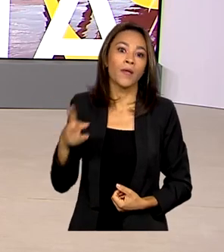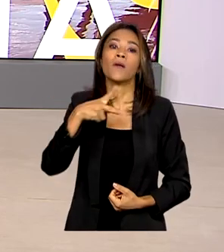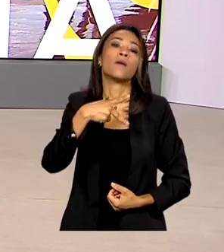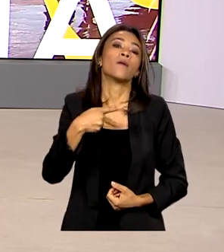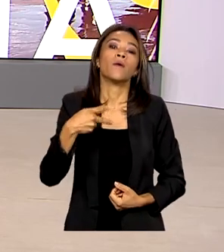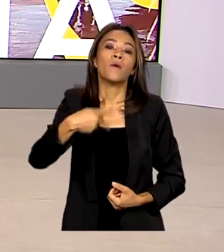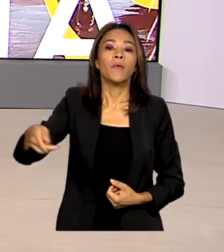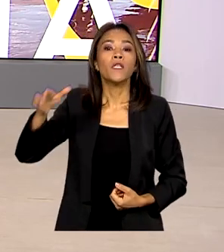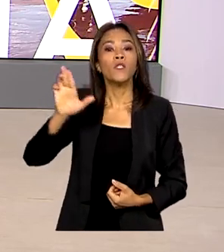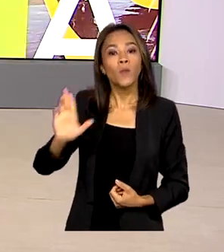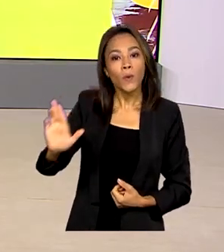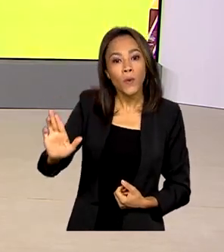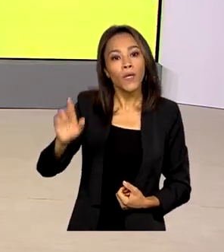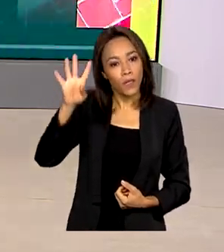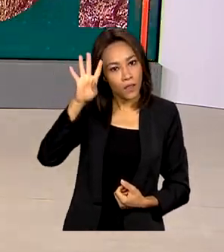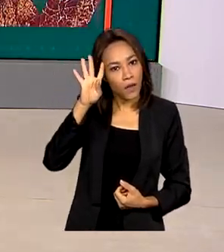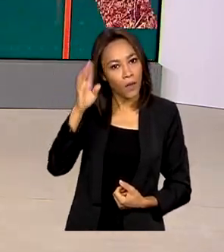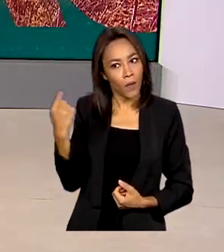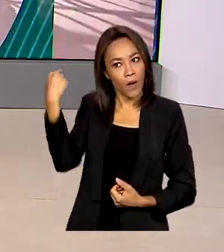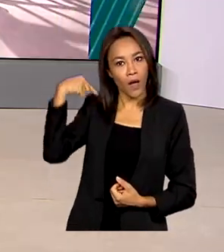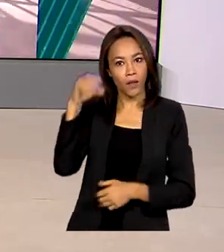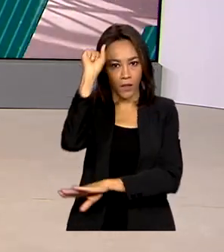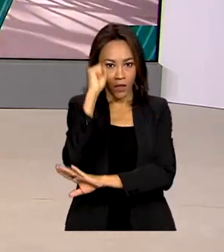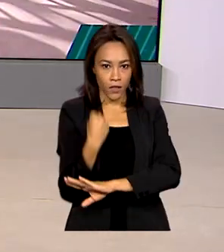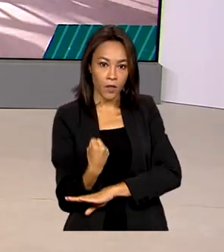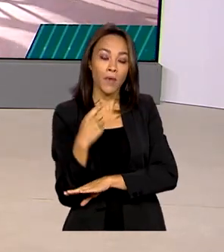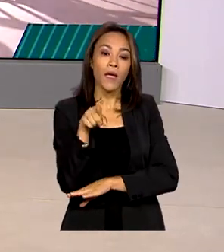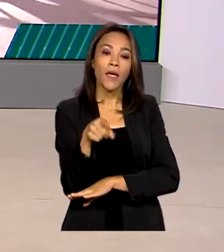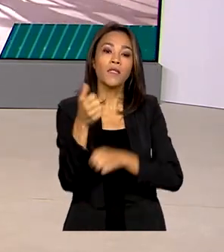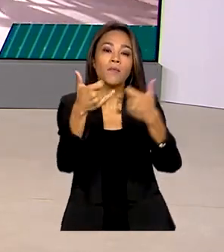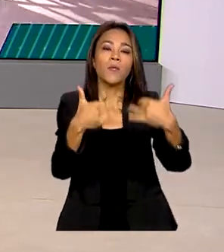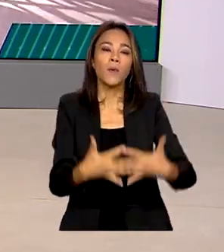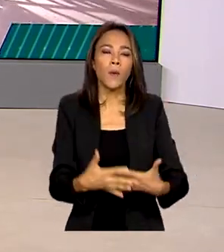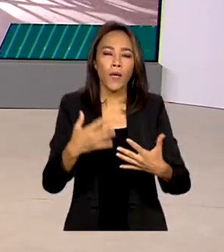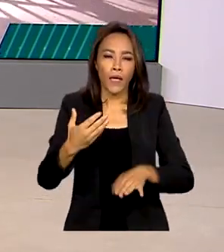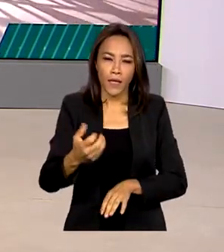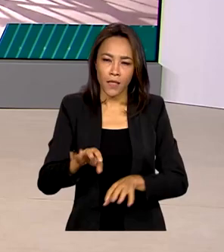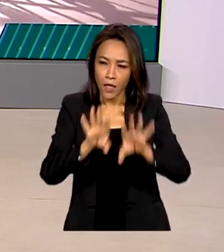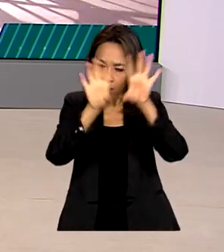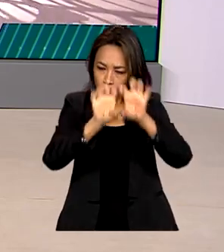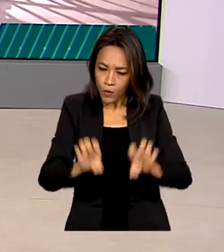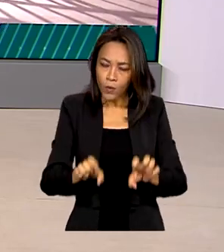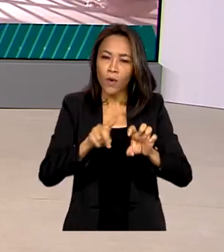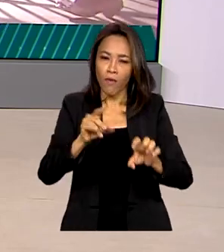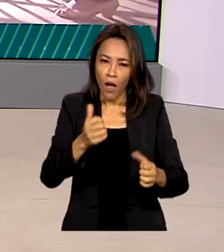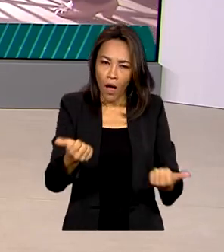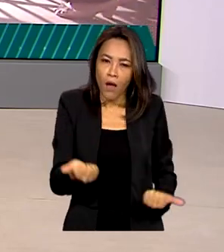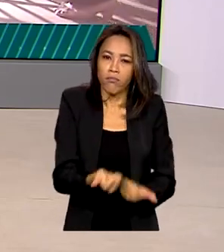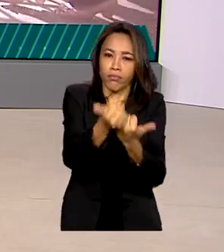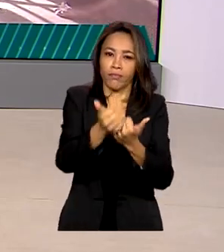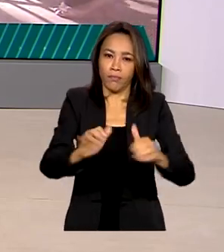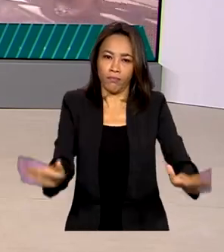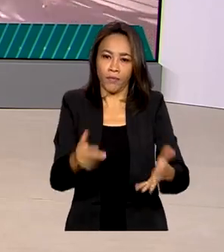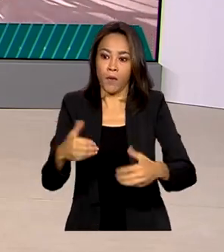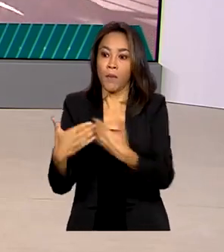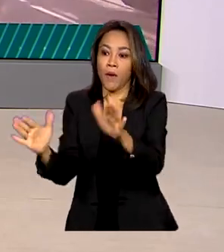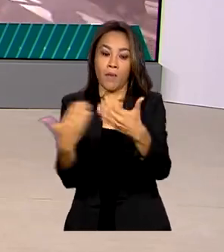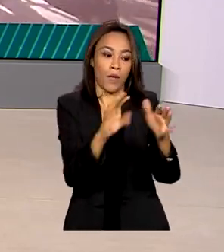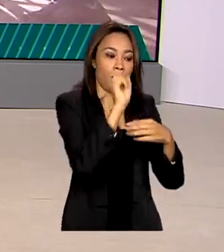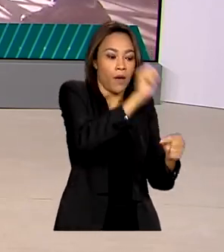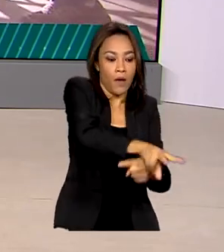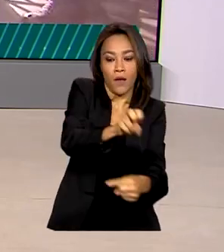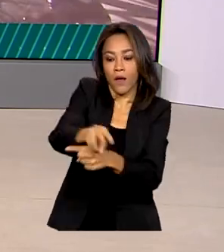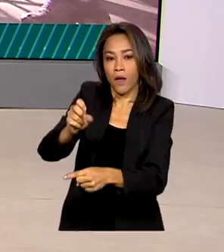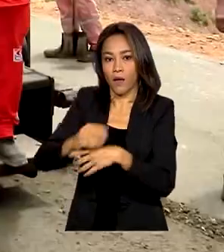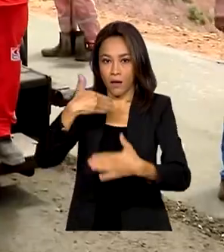-feira, o presidente Lula afirmou que esses investimentos em infraestrutura vão impulsionar a geração de empregos e o crescimento